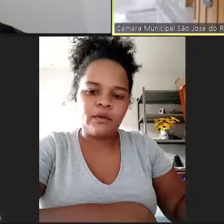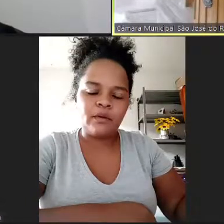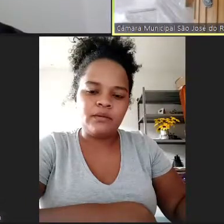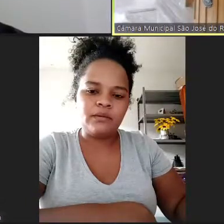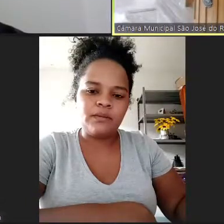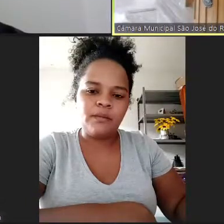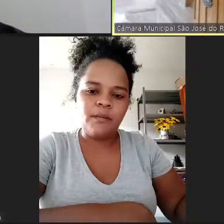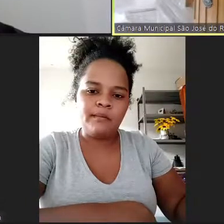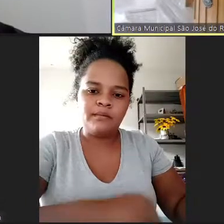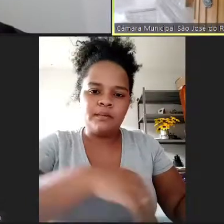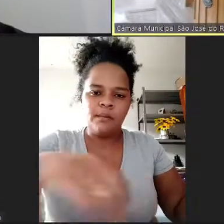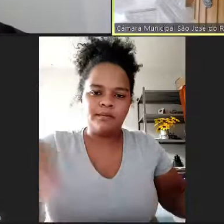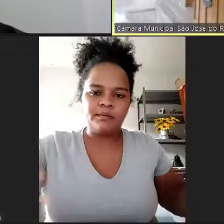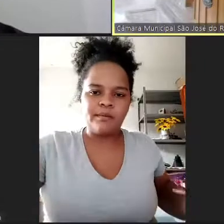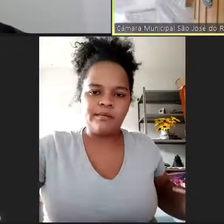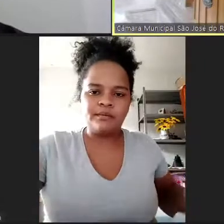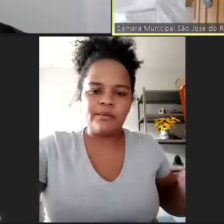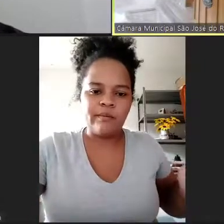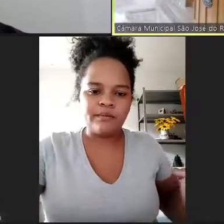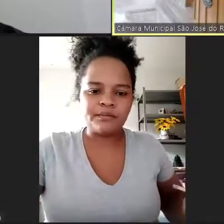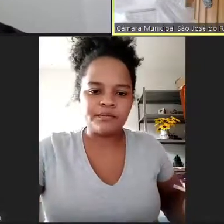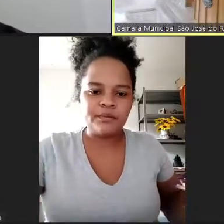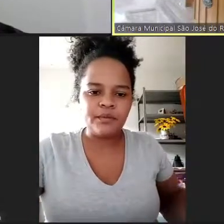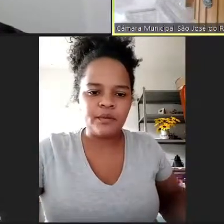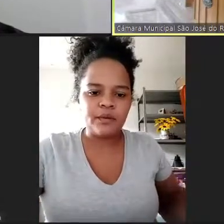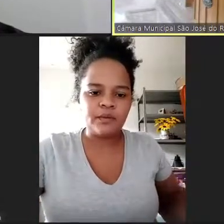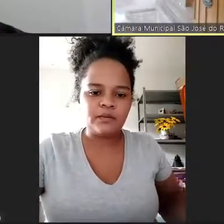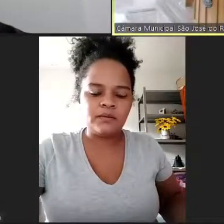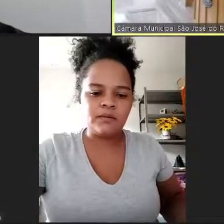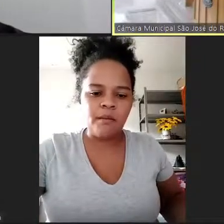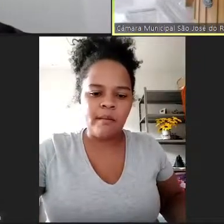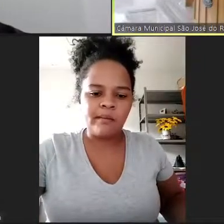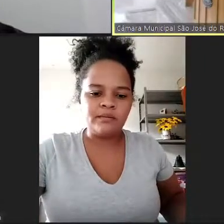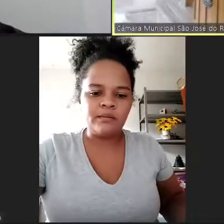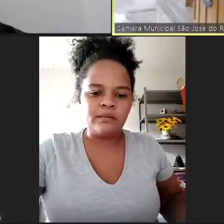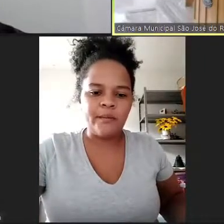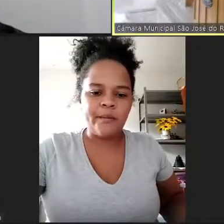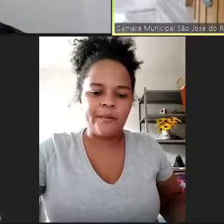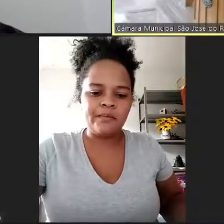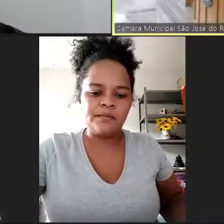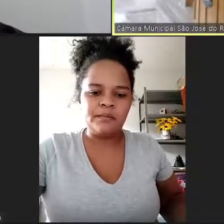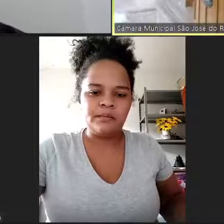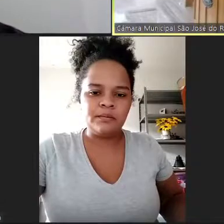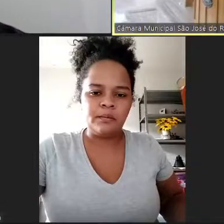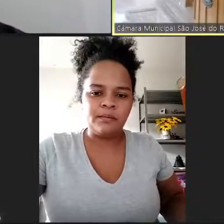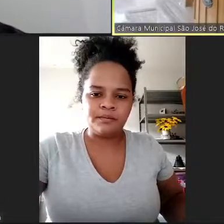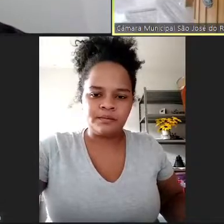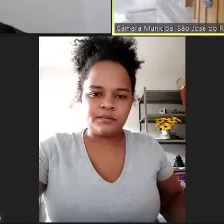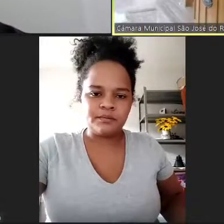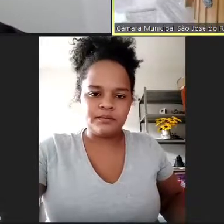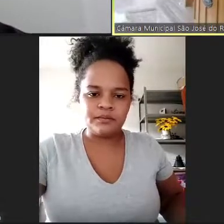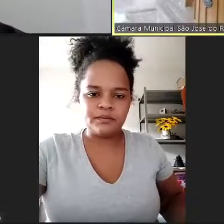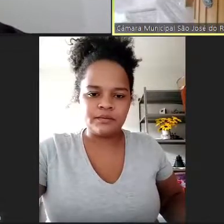internautas, nossos funcionários, eu gostaria de começar primeiro parabenizando a presidência pela iniciativa de